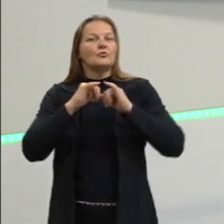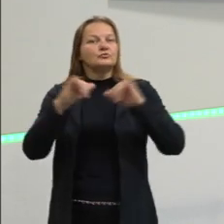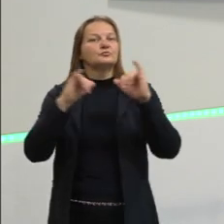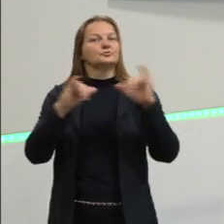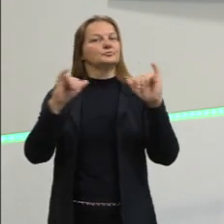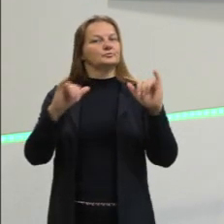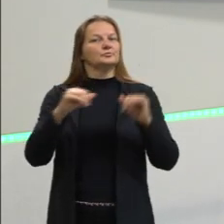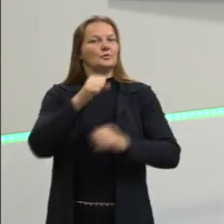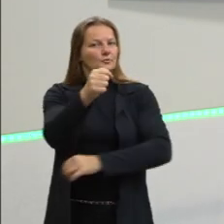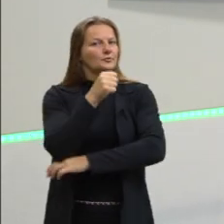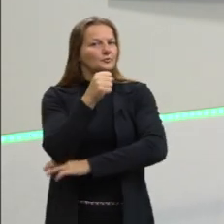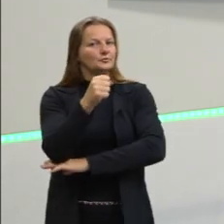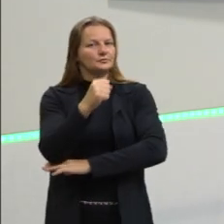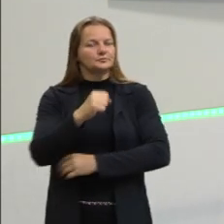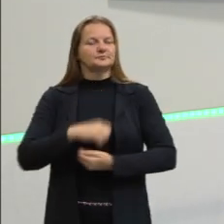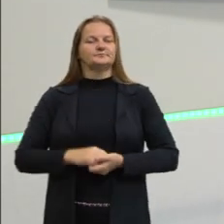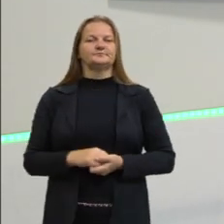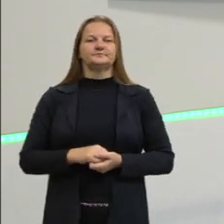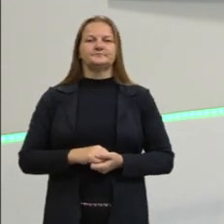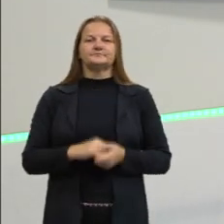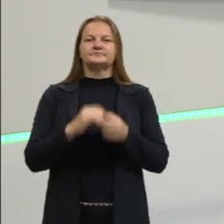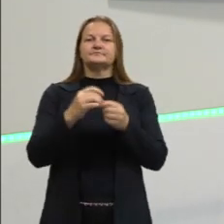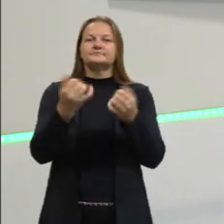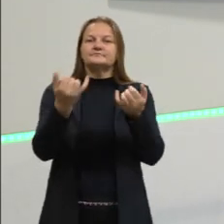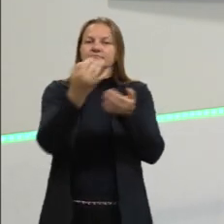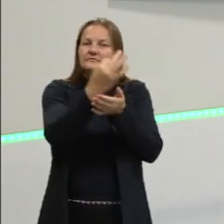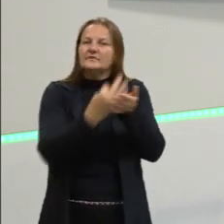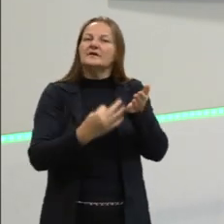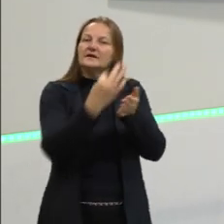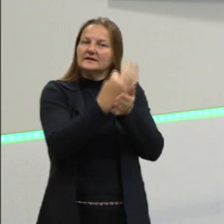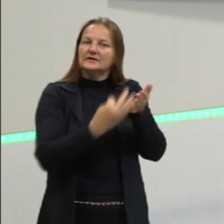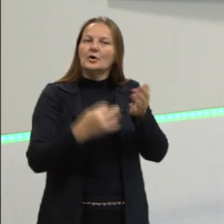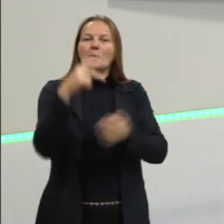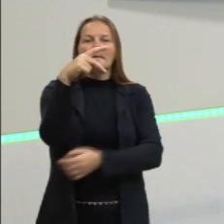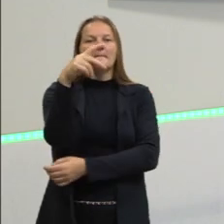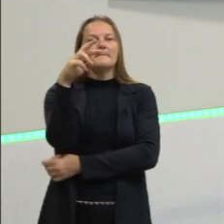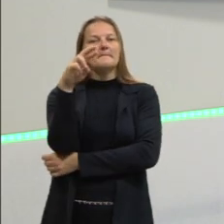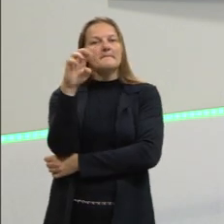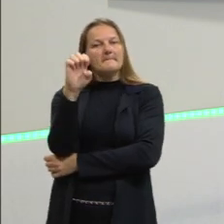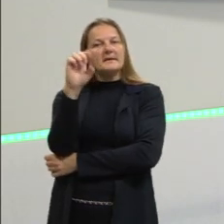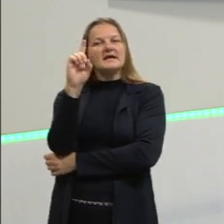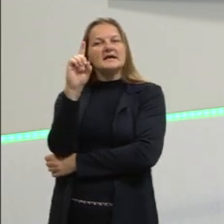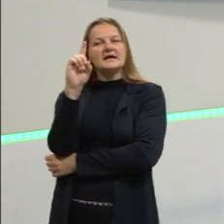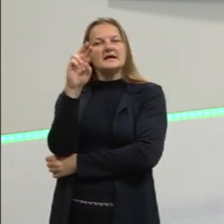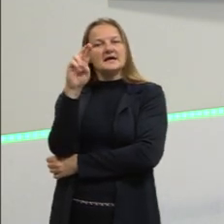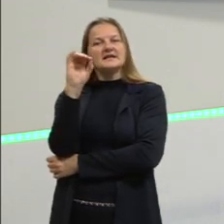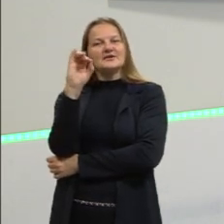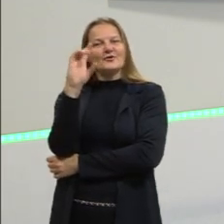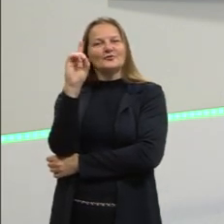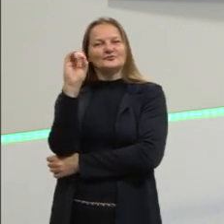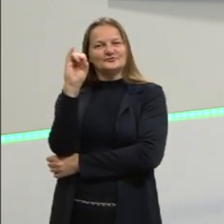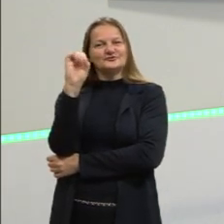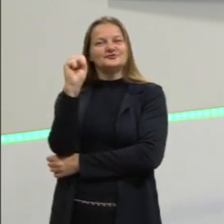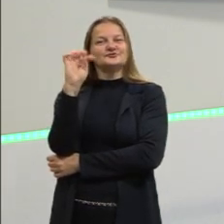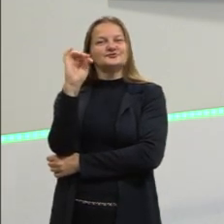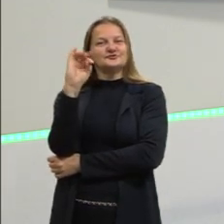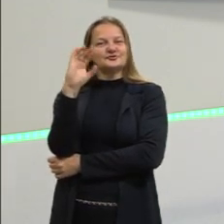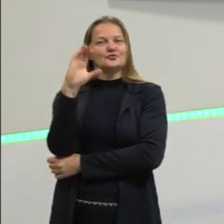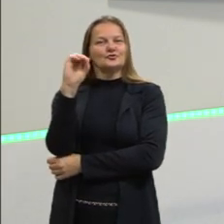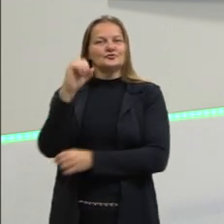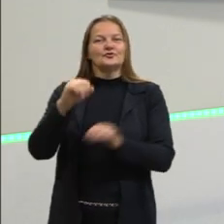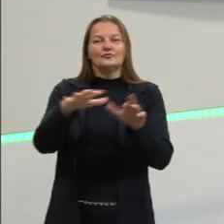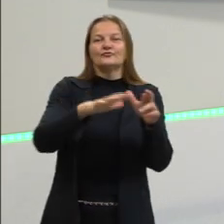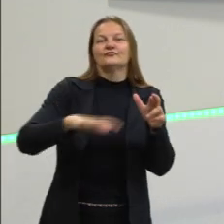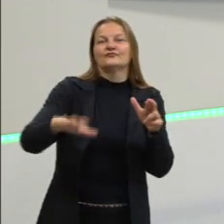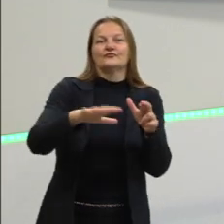Então, os textos jornalísticos, ou em espanhol, textos periodísticos, estão nesse ambiente de